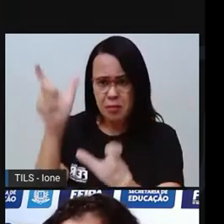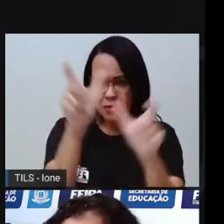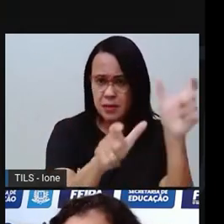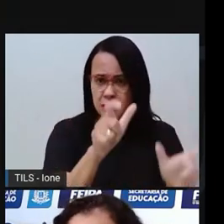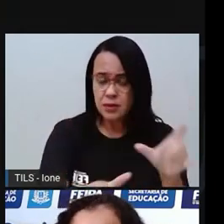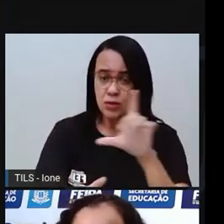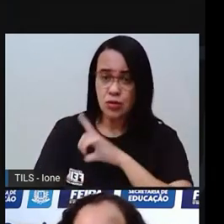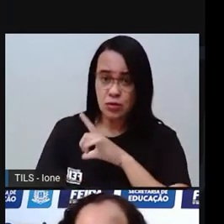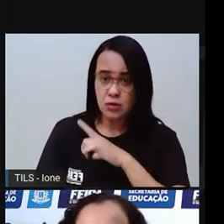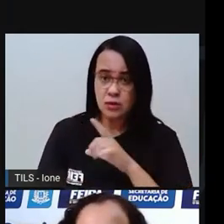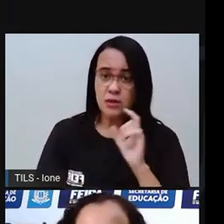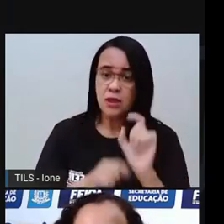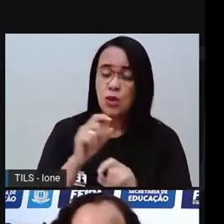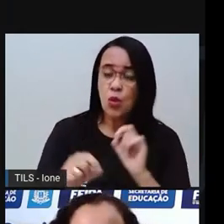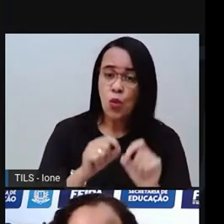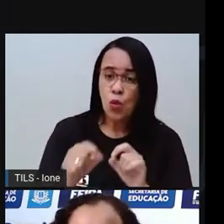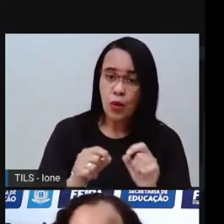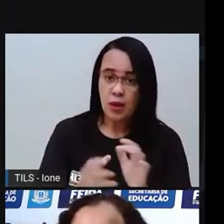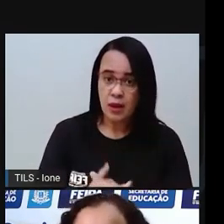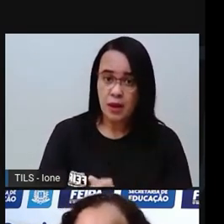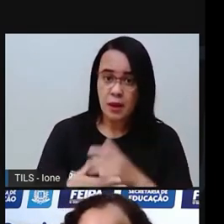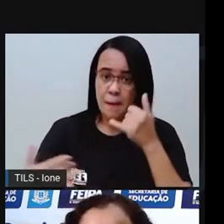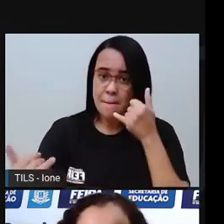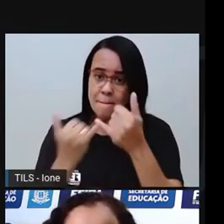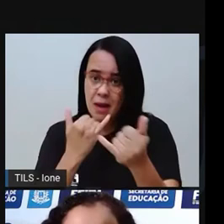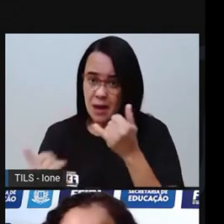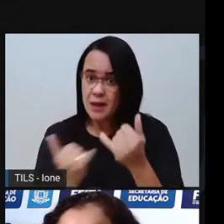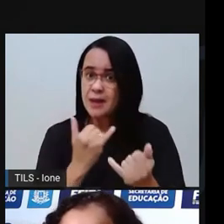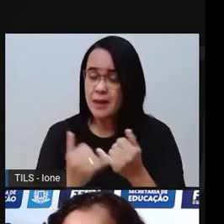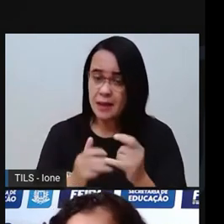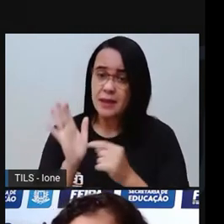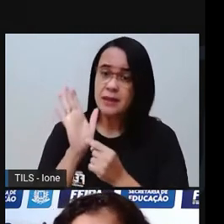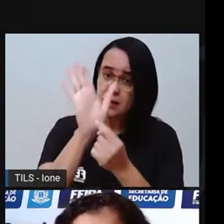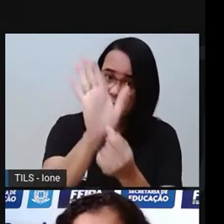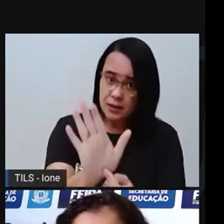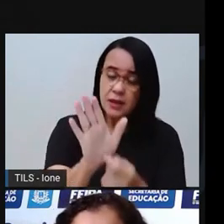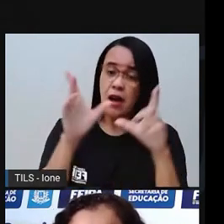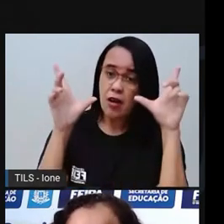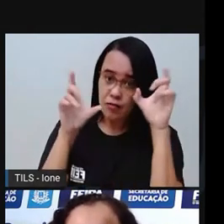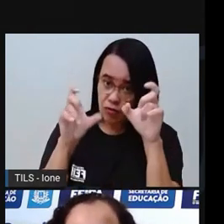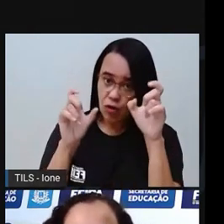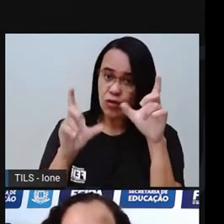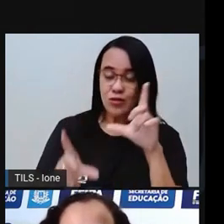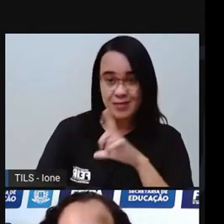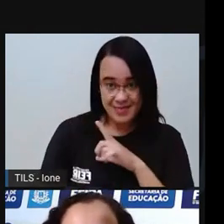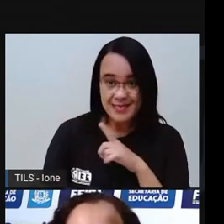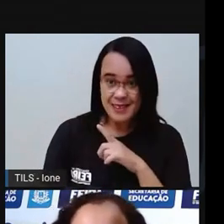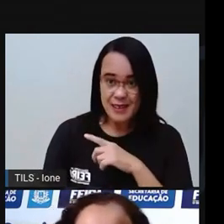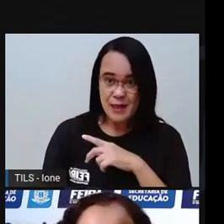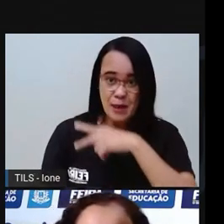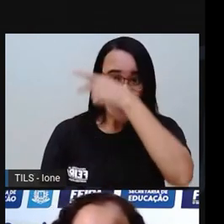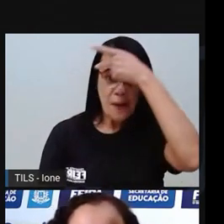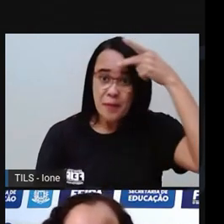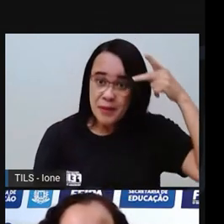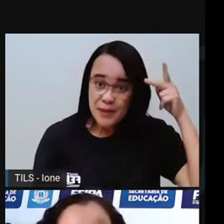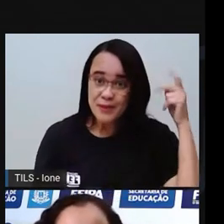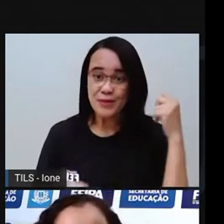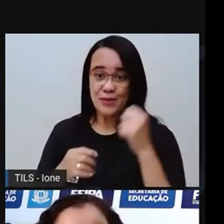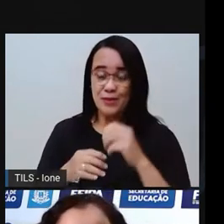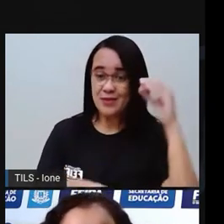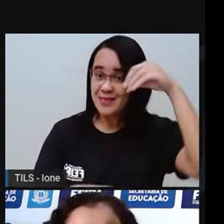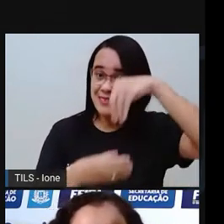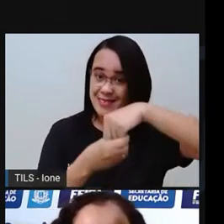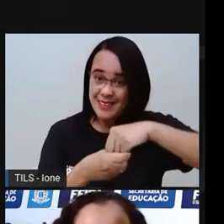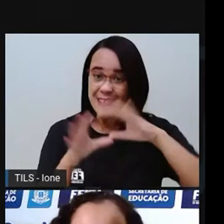que se assemelham a essas que a Prota está mostrando aqui no slide, né? Será que na família de vocês tem alguma